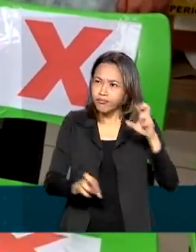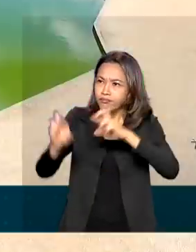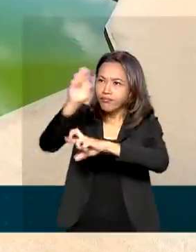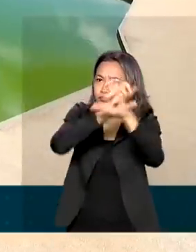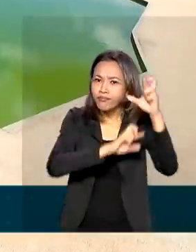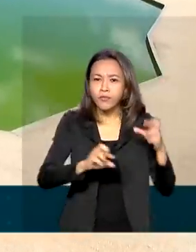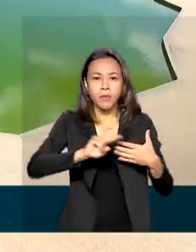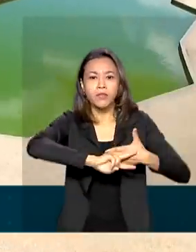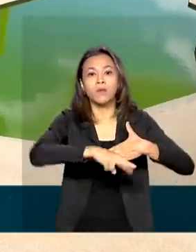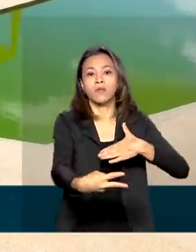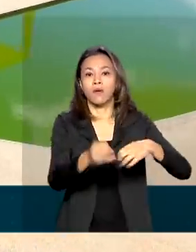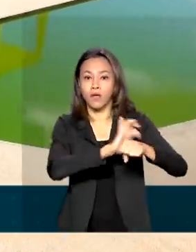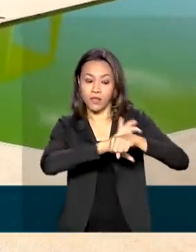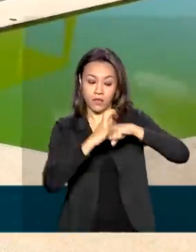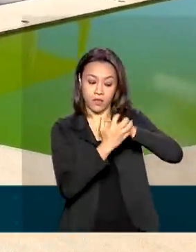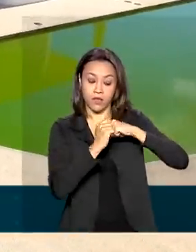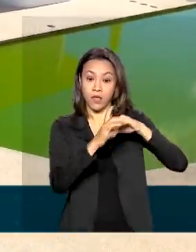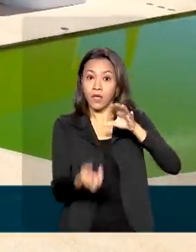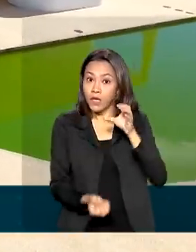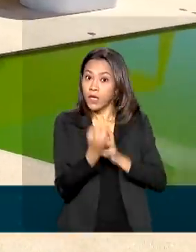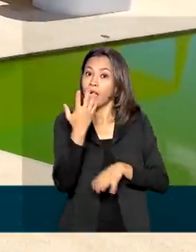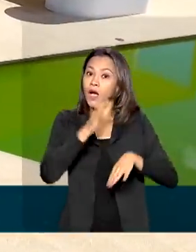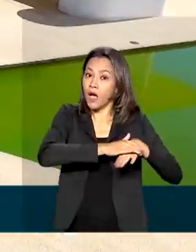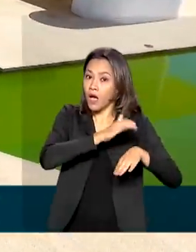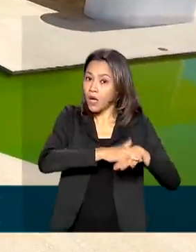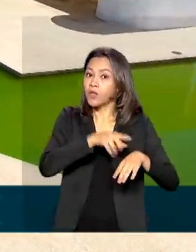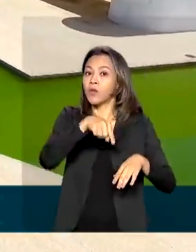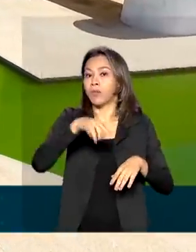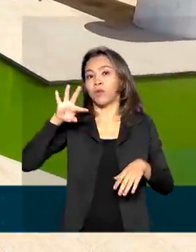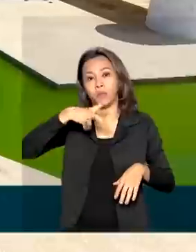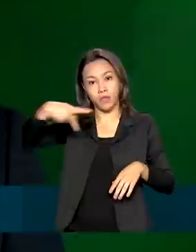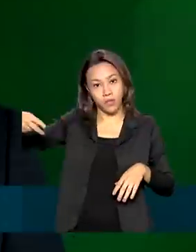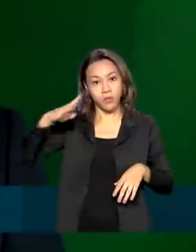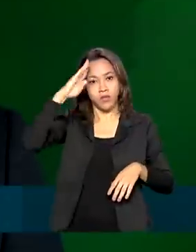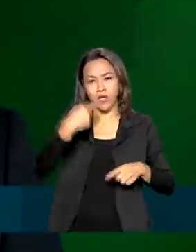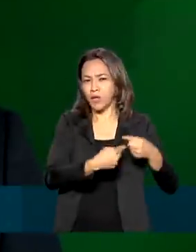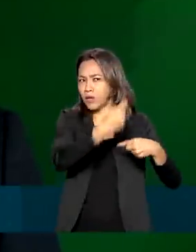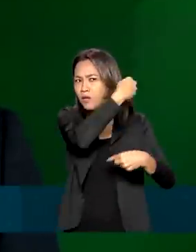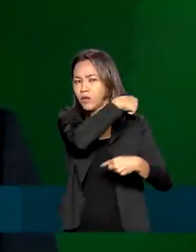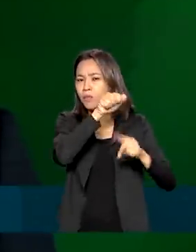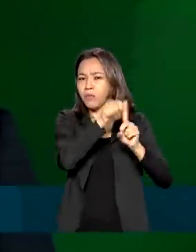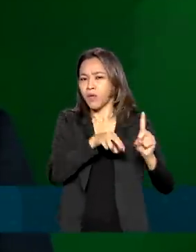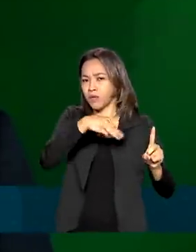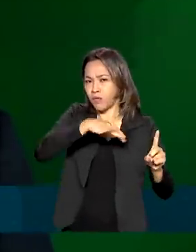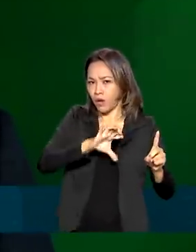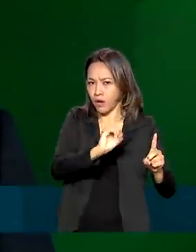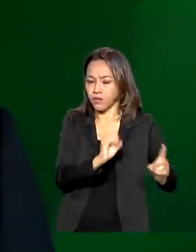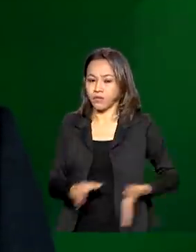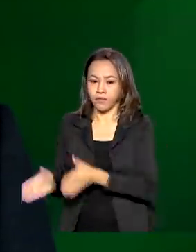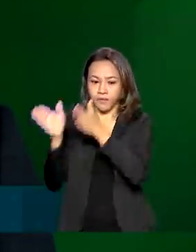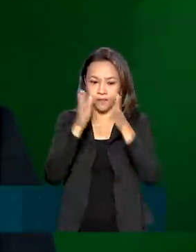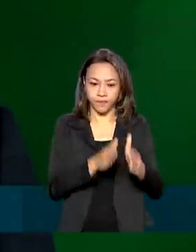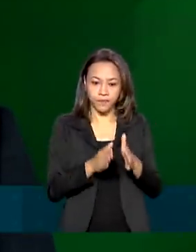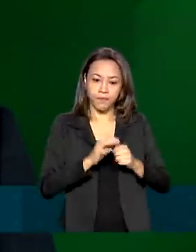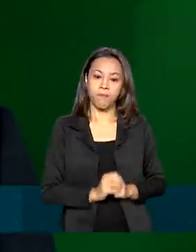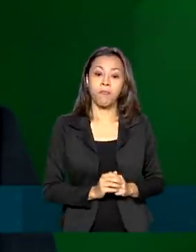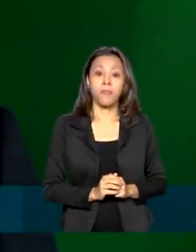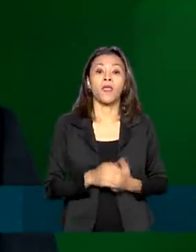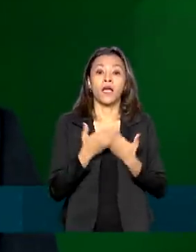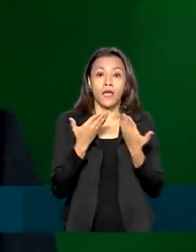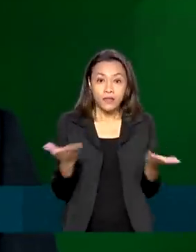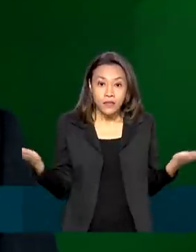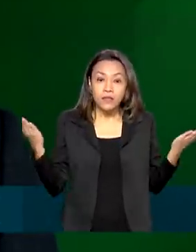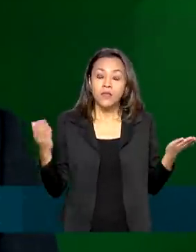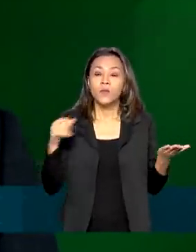-19, criado pelo presidente Jair Bolsonaro em março do ano passado. Dessa forma, o governo federal poderá